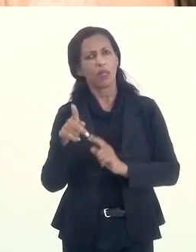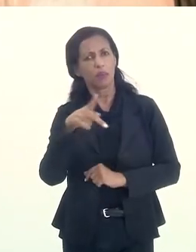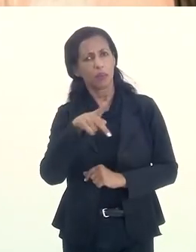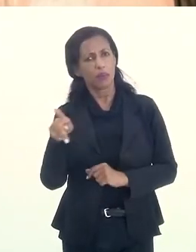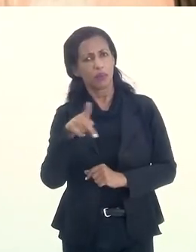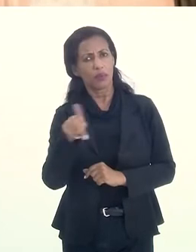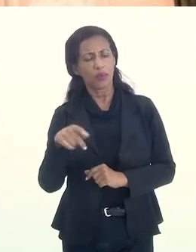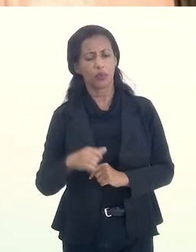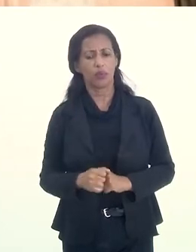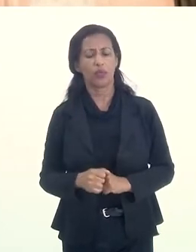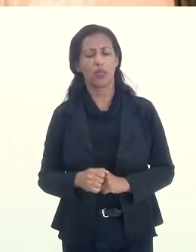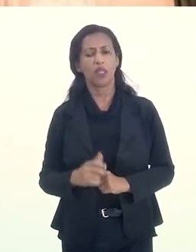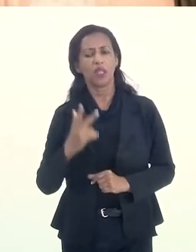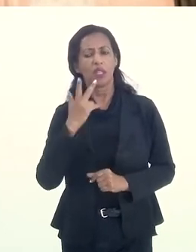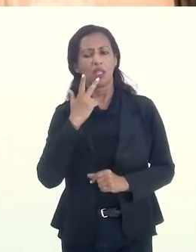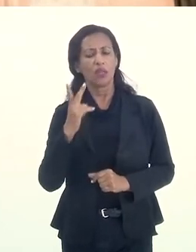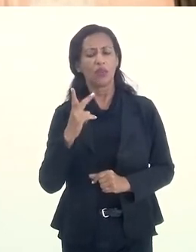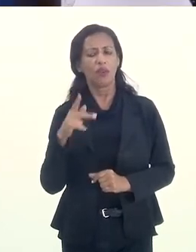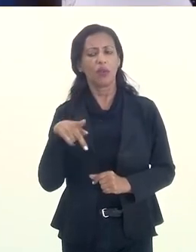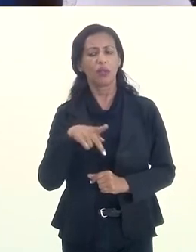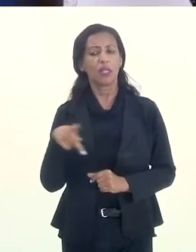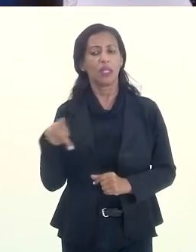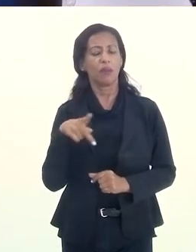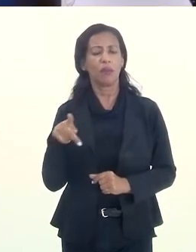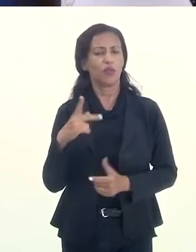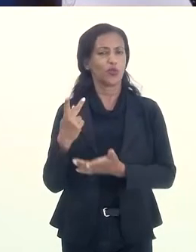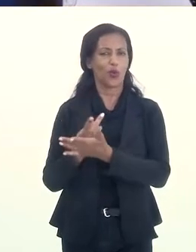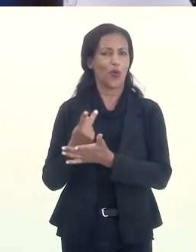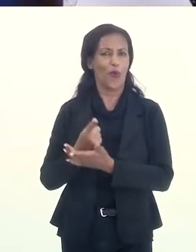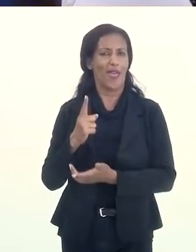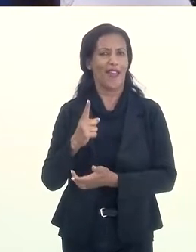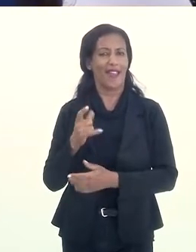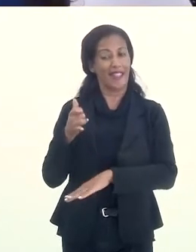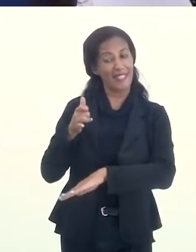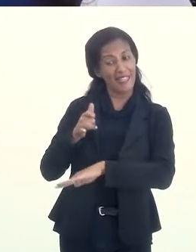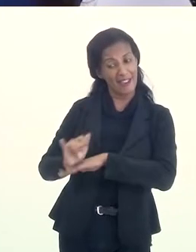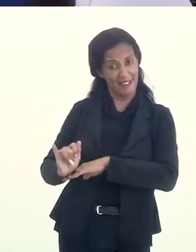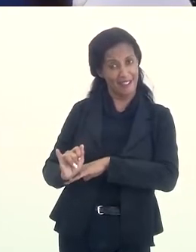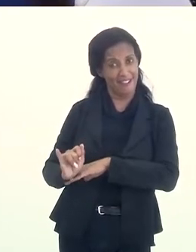professora, e eu costumo dizer que professor não erra, professor se engana.